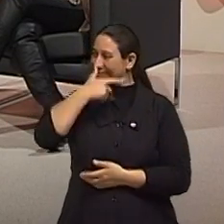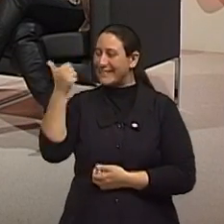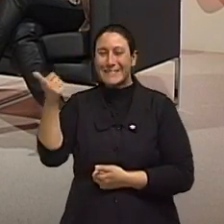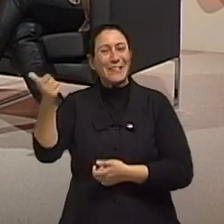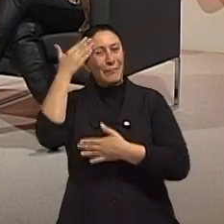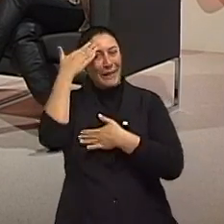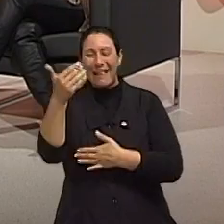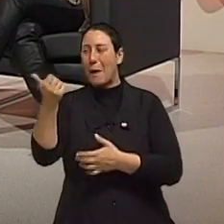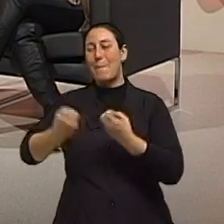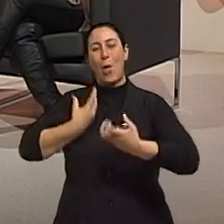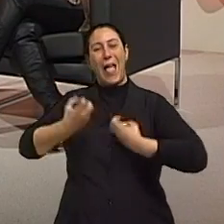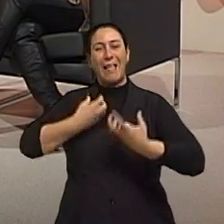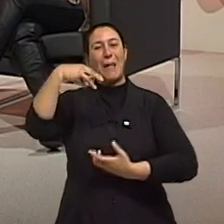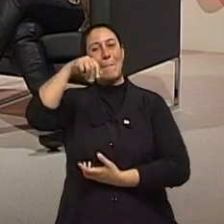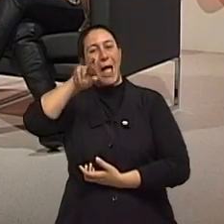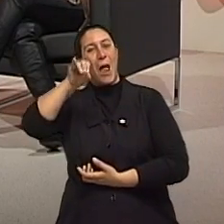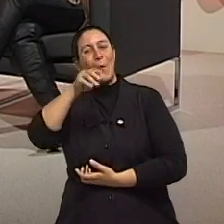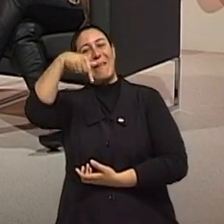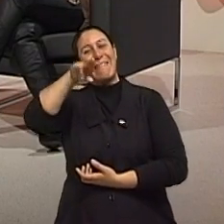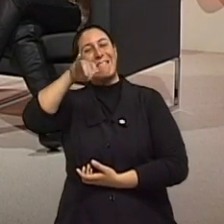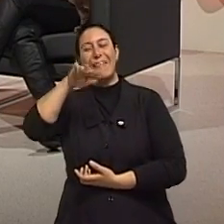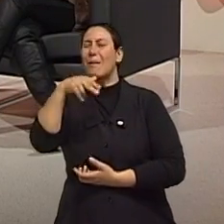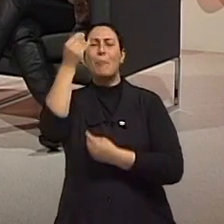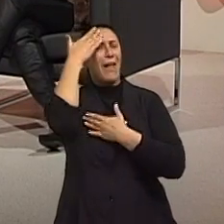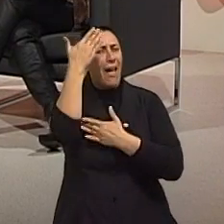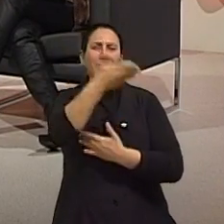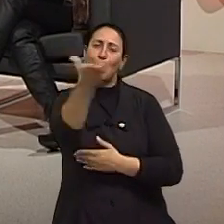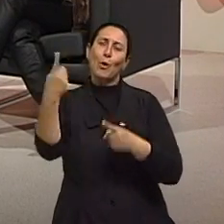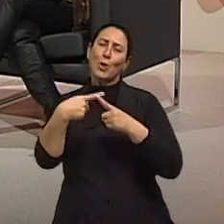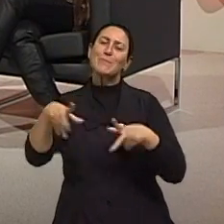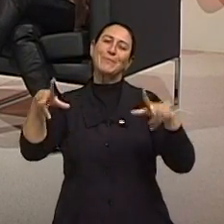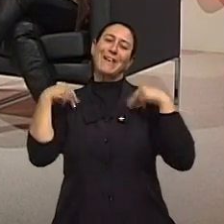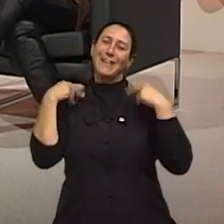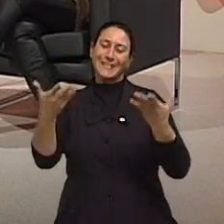o nosso grande poeta. Muito obrigada a vocês que estão sempre aqui e viva bem, que a gente merece.